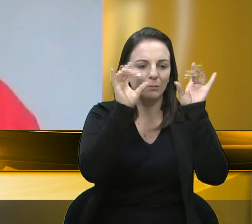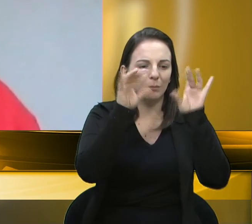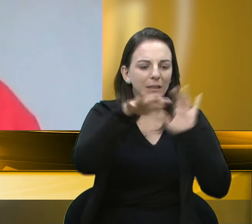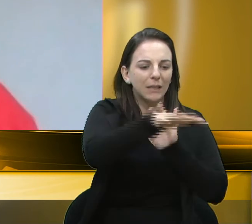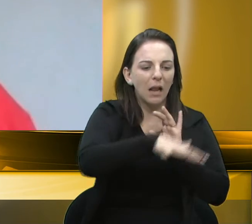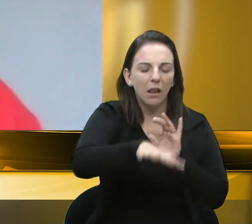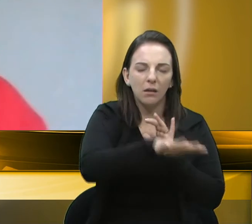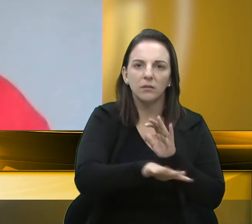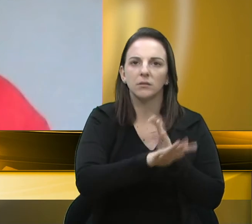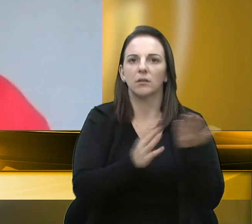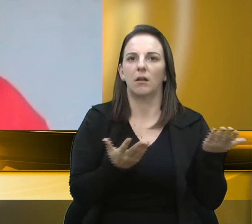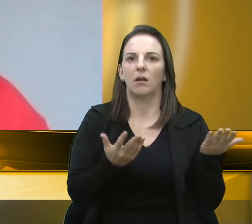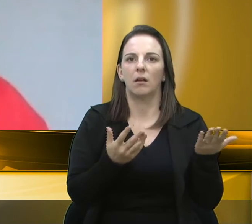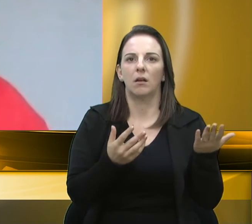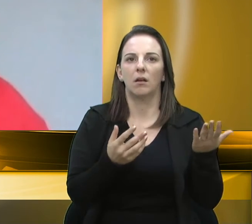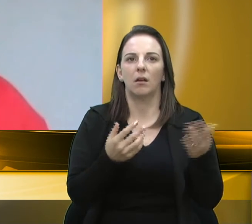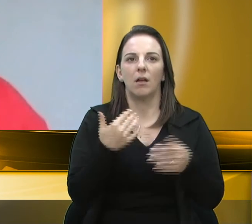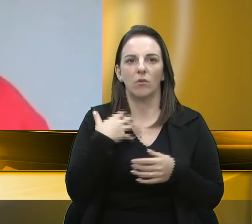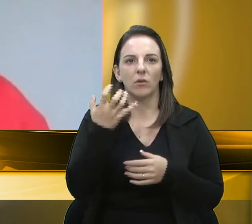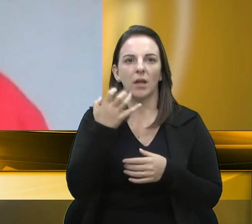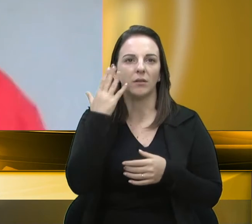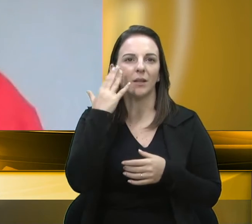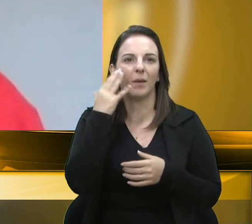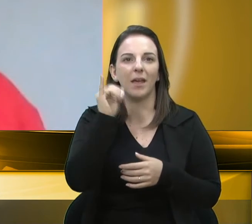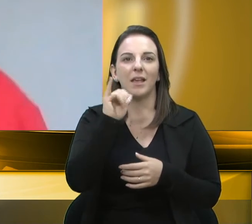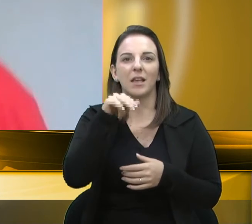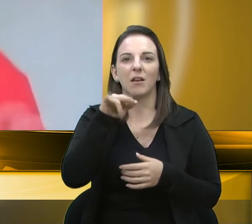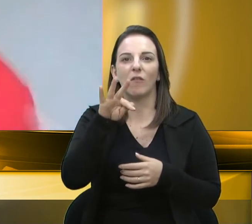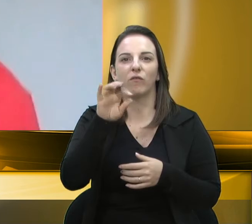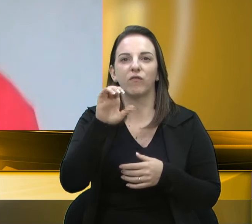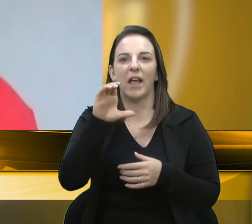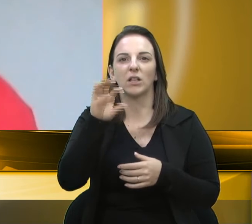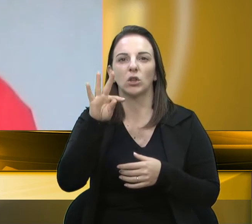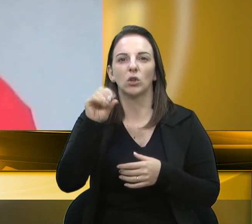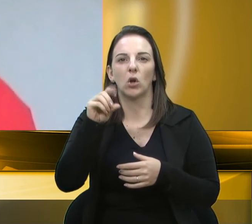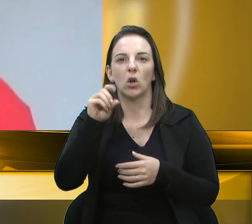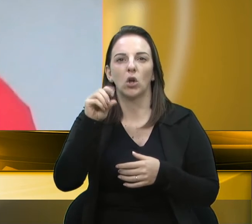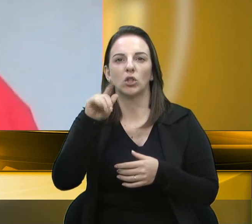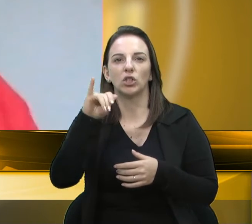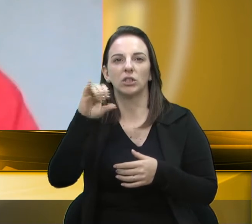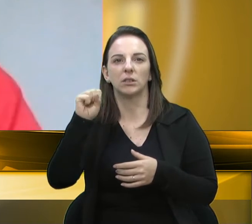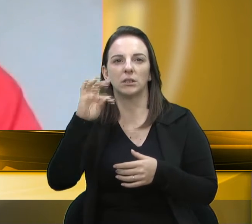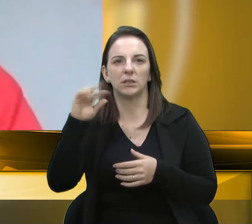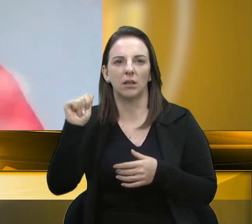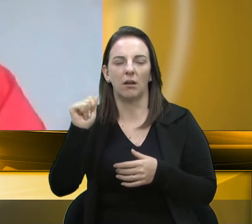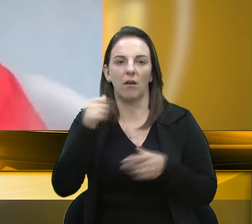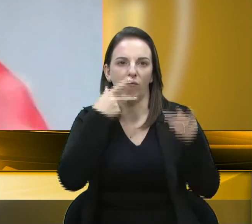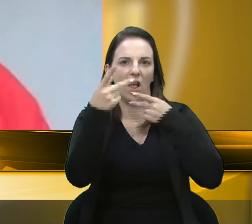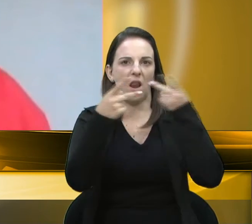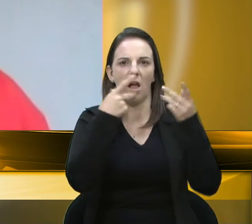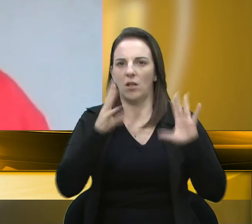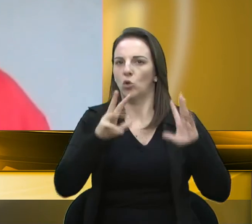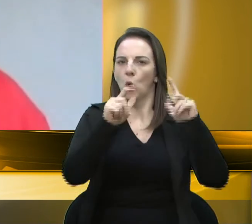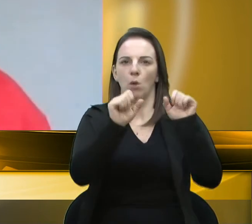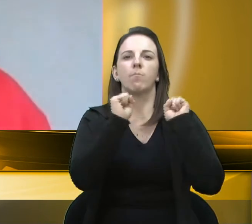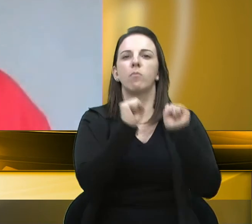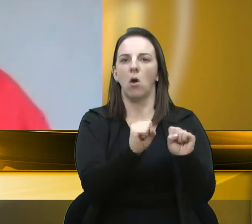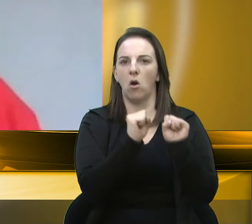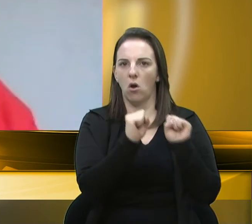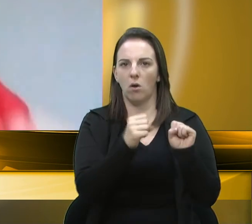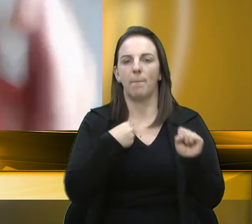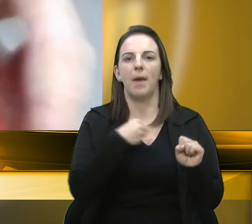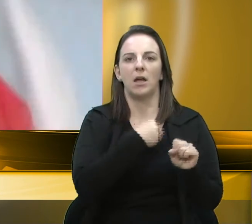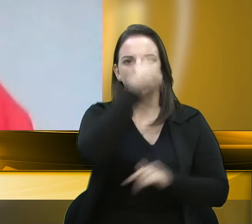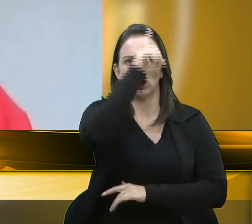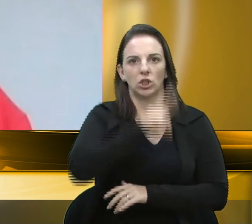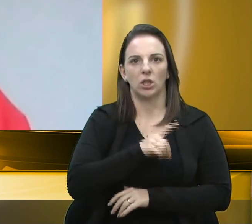manifestando, mas eu quero ver os infectologistas. E, bom, todo mundo pode se manifestar e os médicos têm o direito de prescrever. Agora,